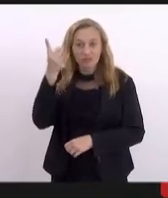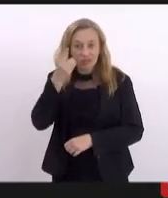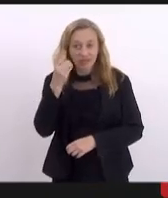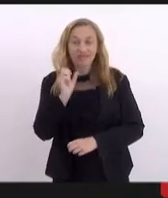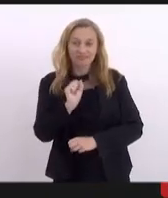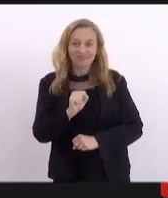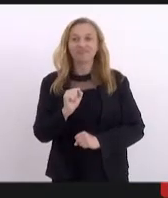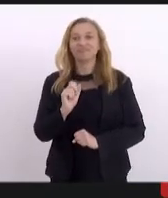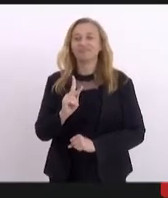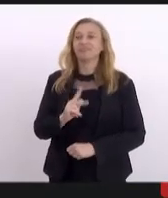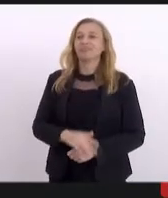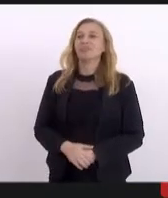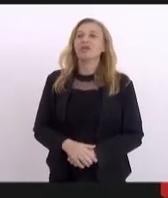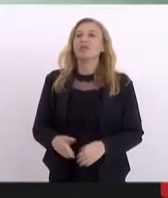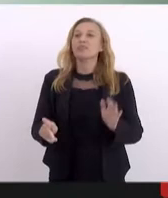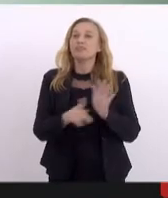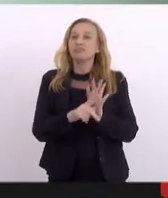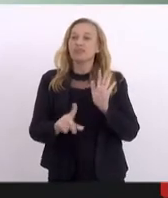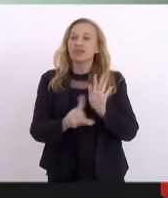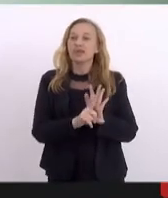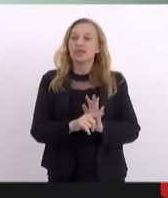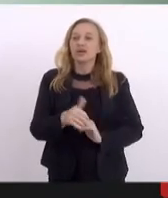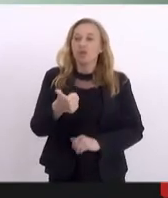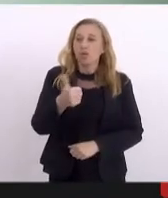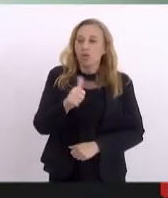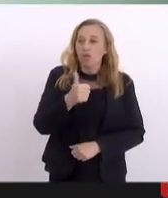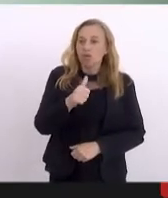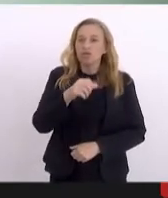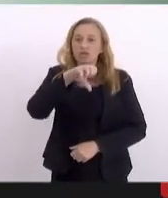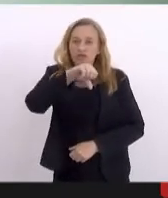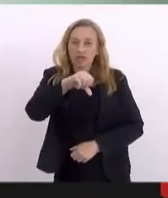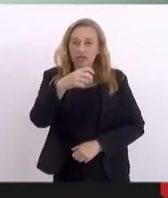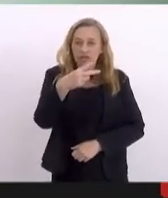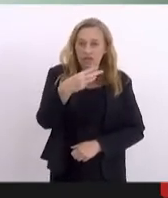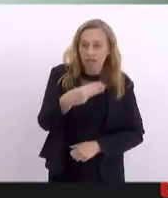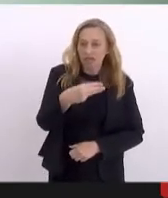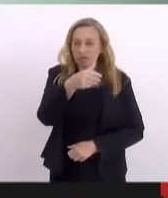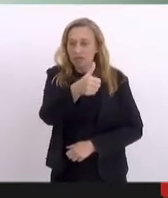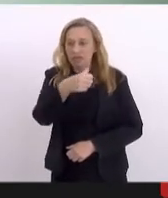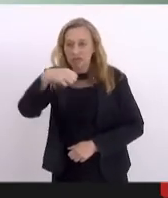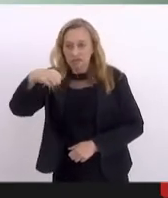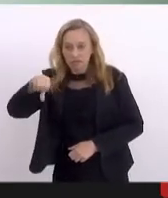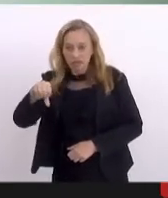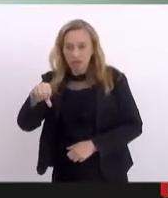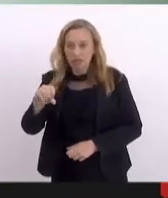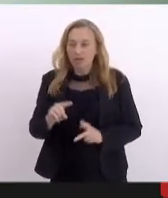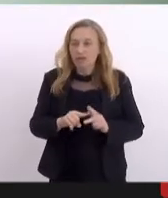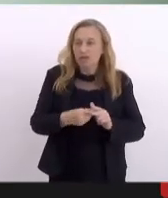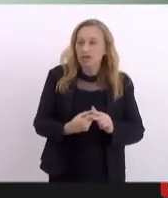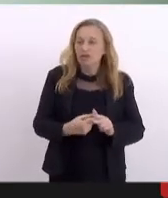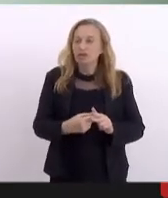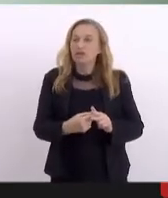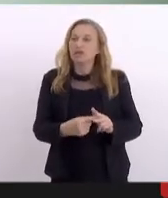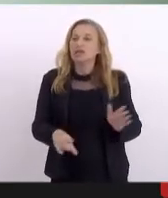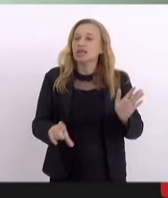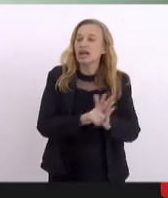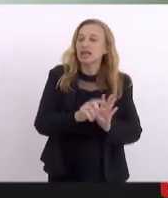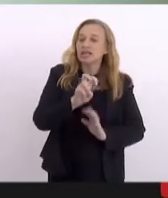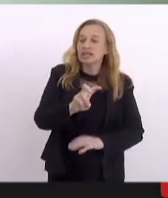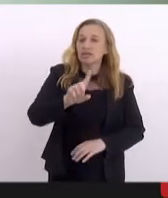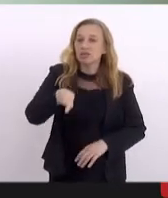Então, projeto de lei 1193 de 2019, que altera o anexo da lei